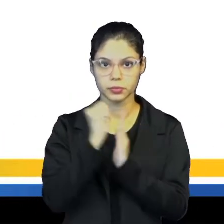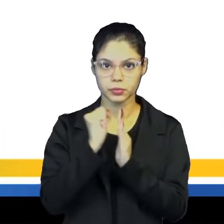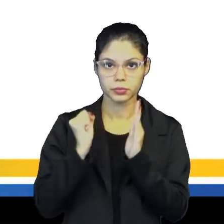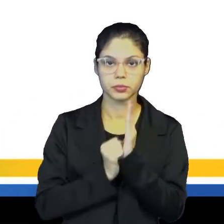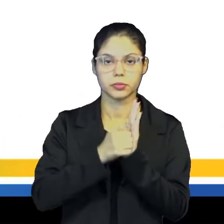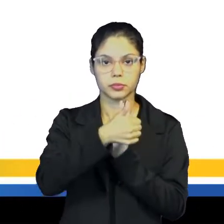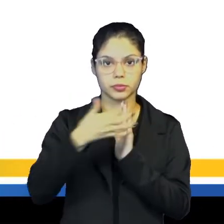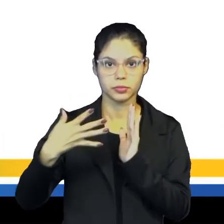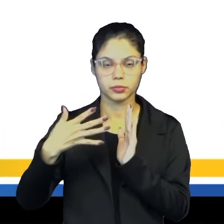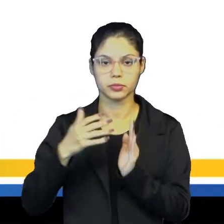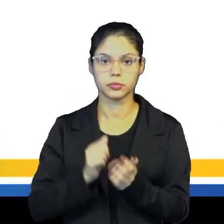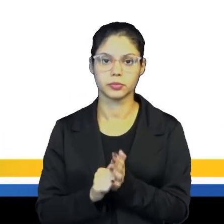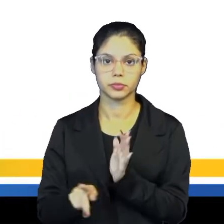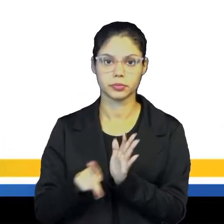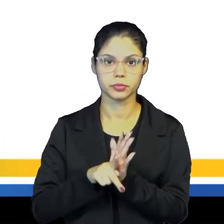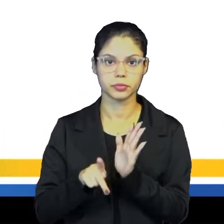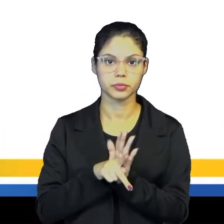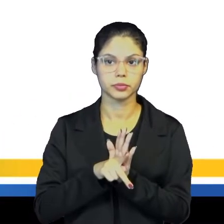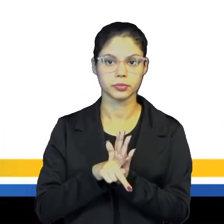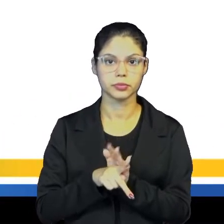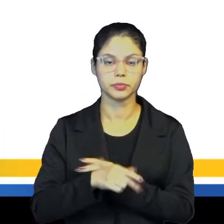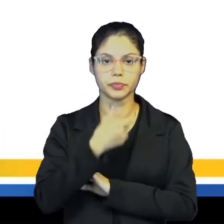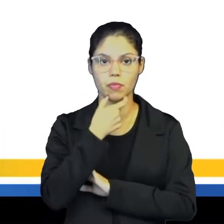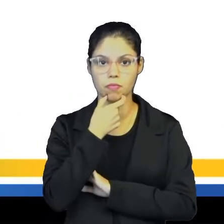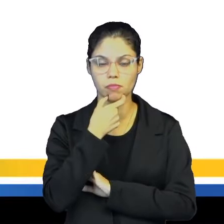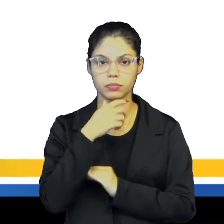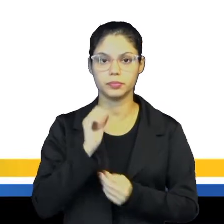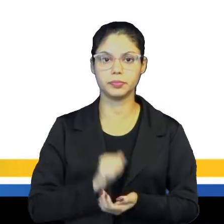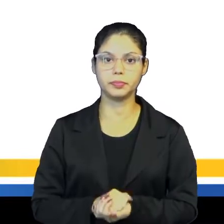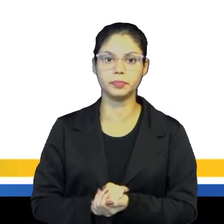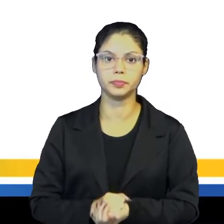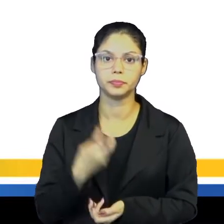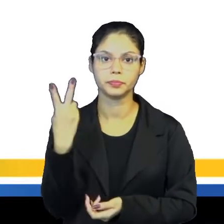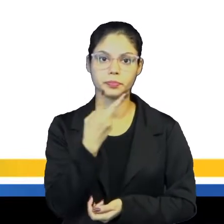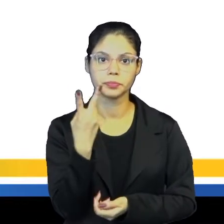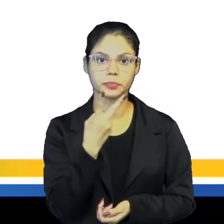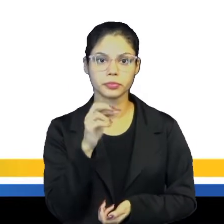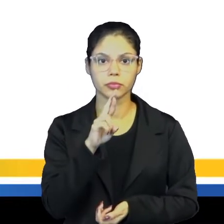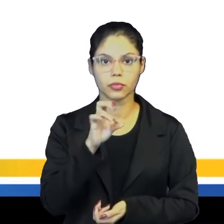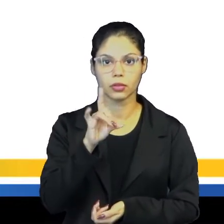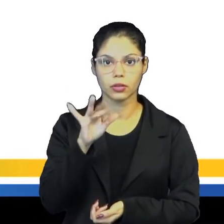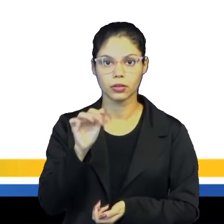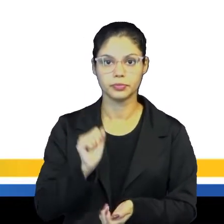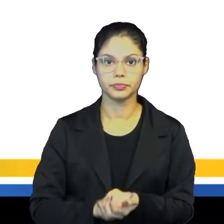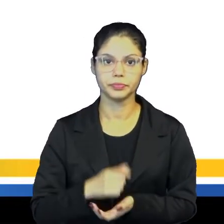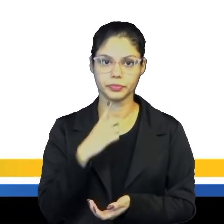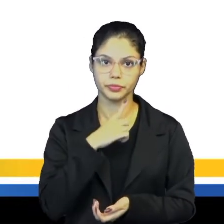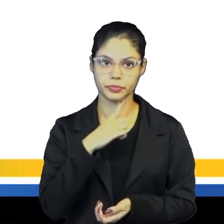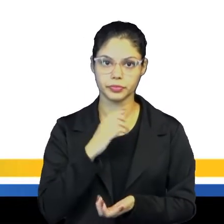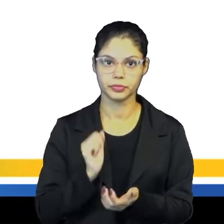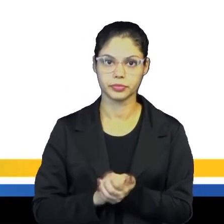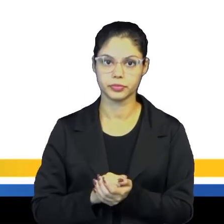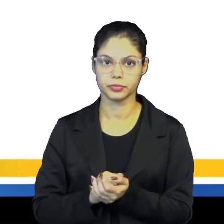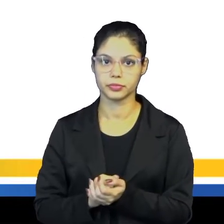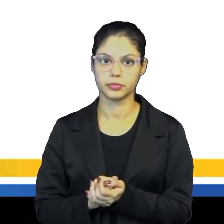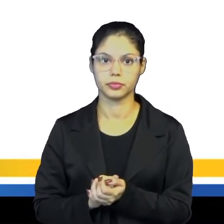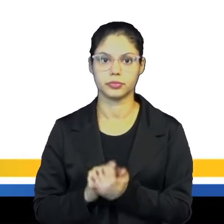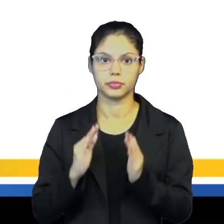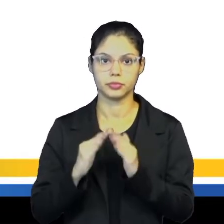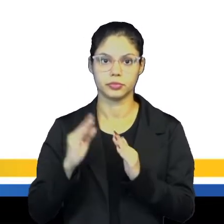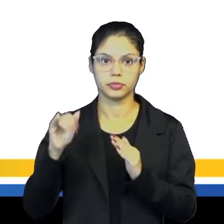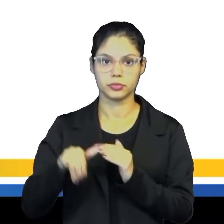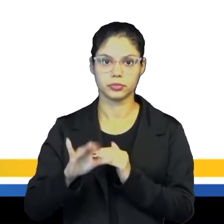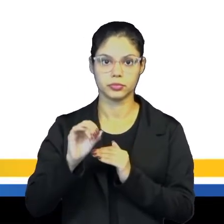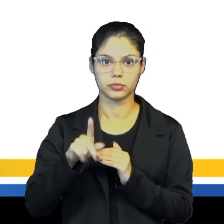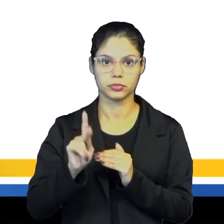XIV e especificamente, no caso inglês, a Guerra das Duas Rosas, que opôs a Casa Lancaster e